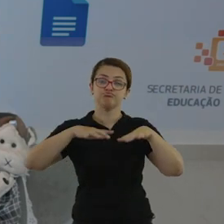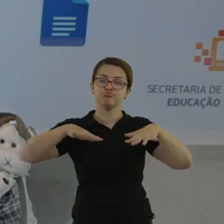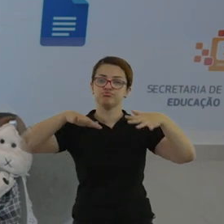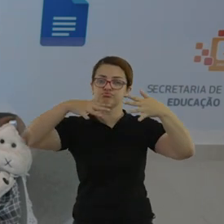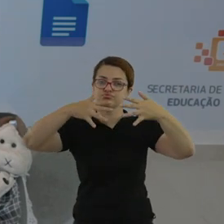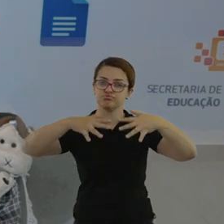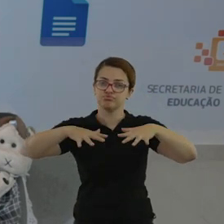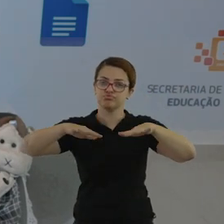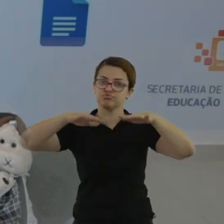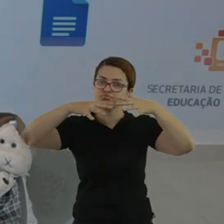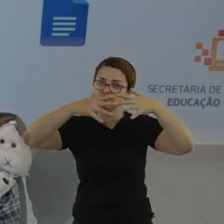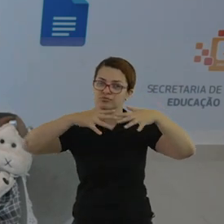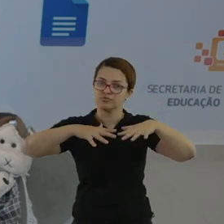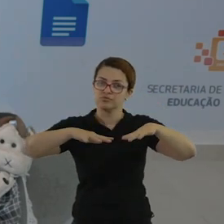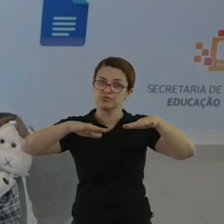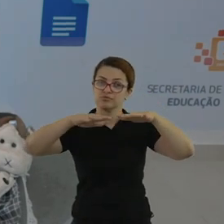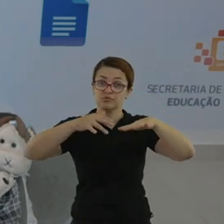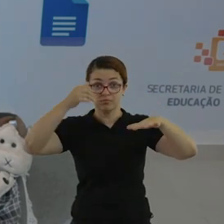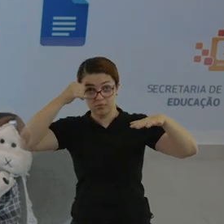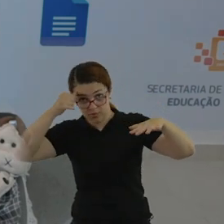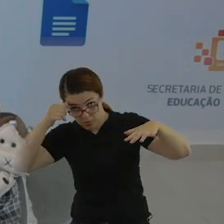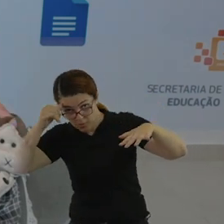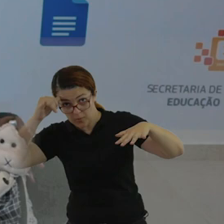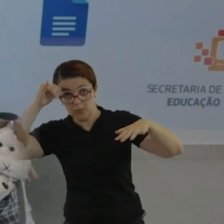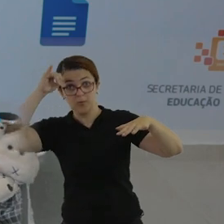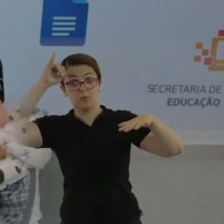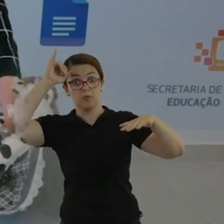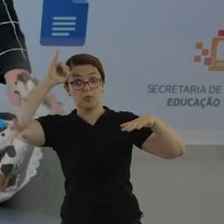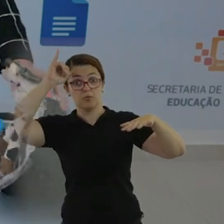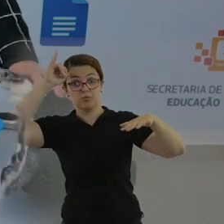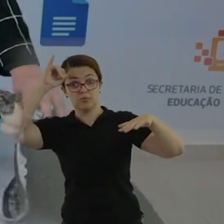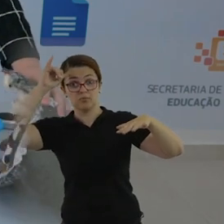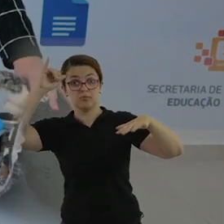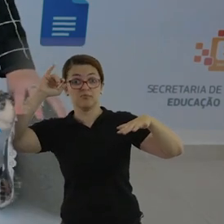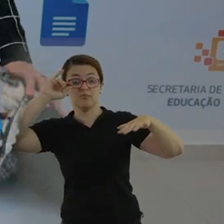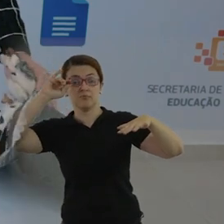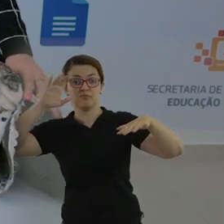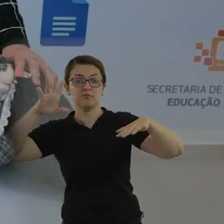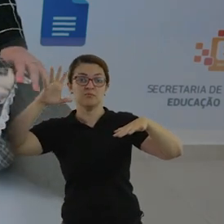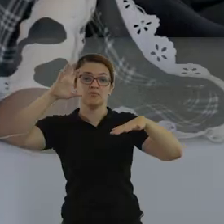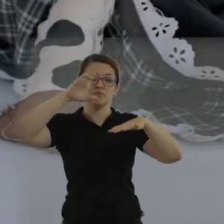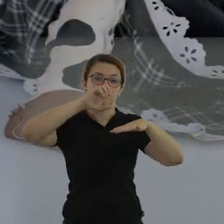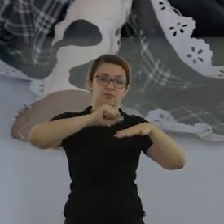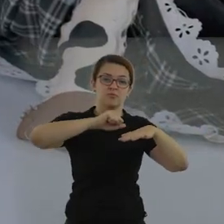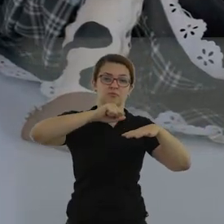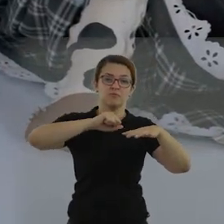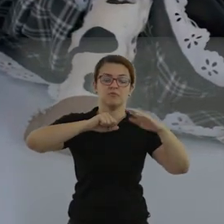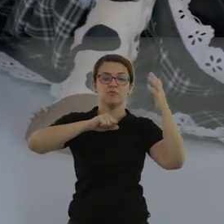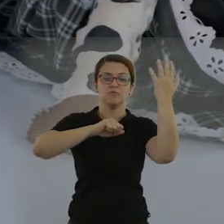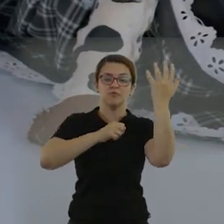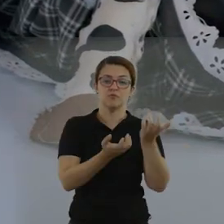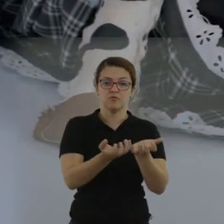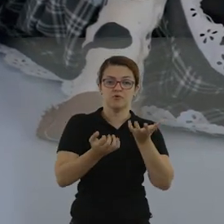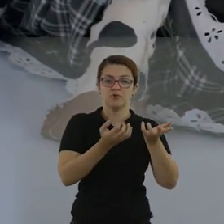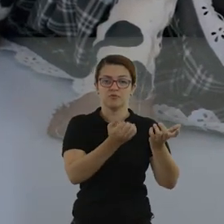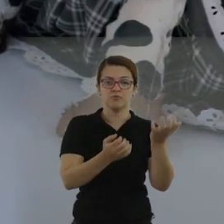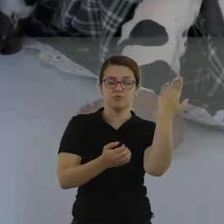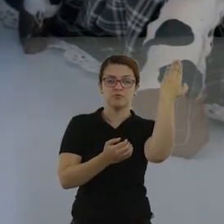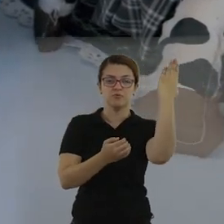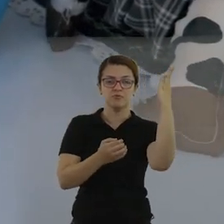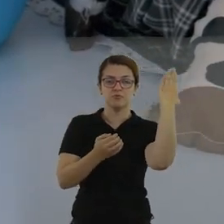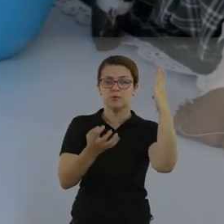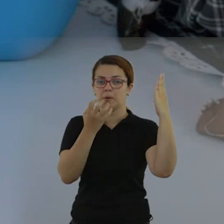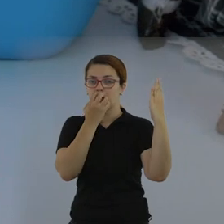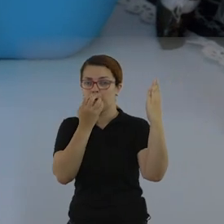Estava o boi na água,